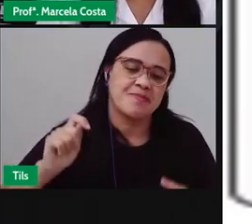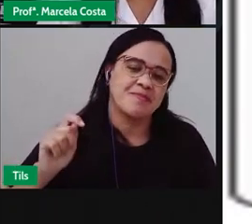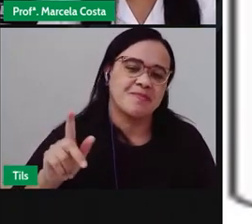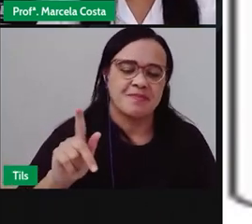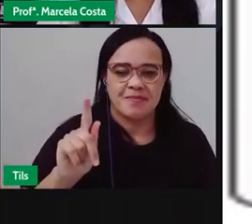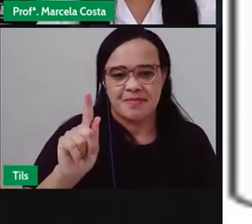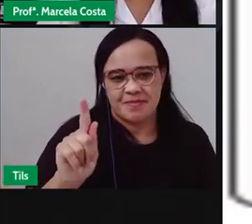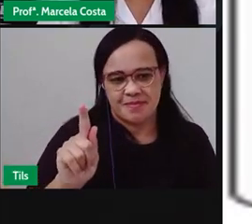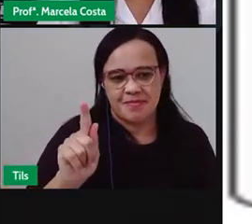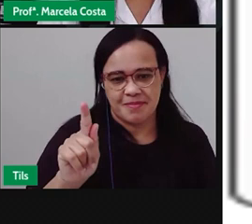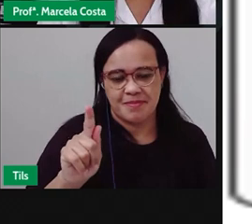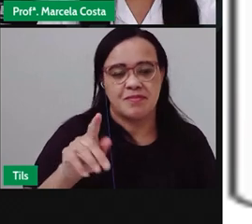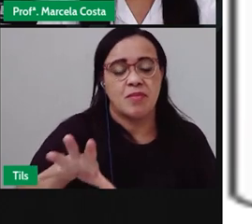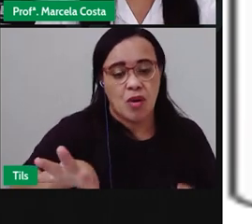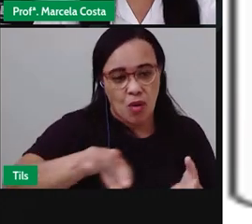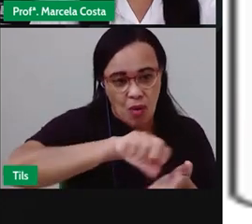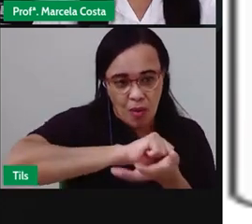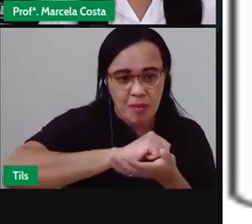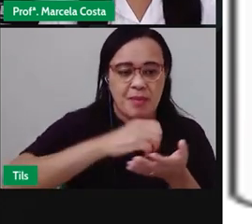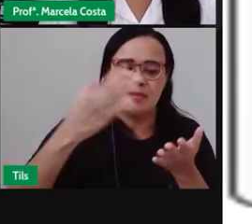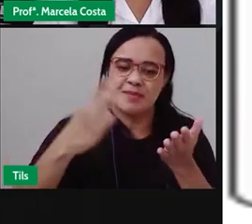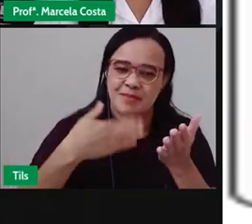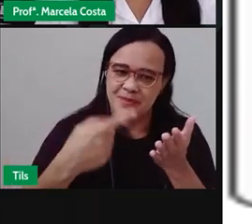Copia aí no caderno